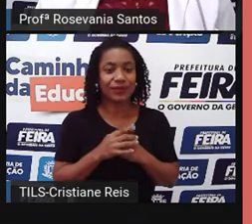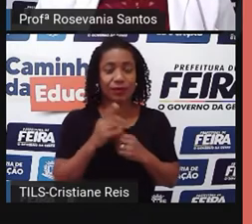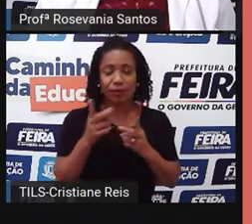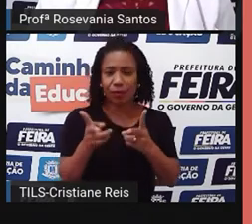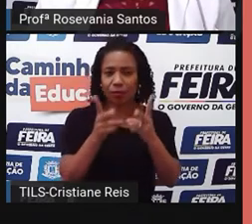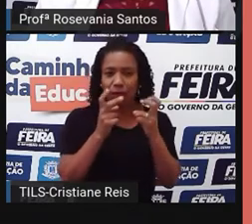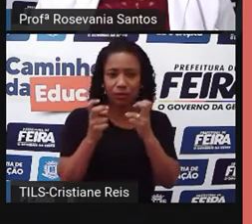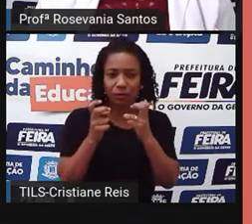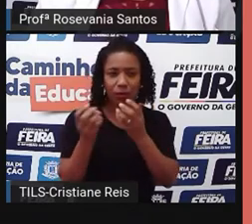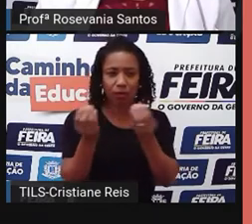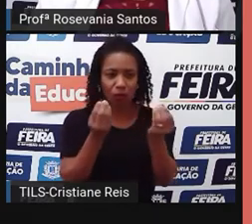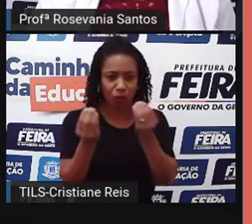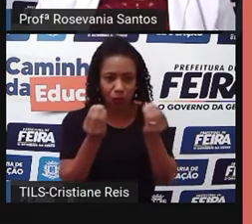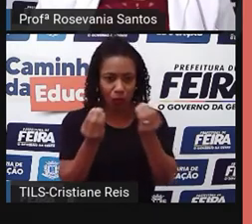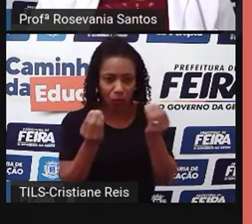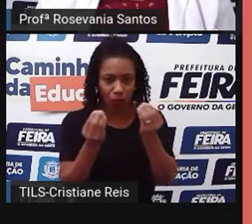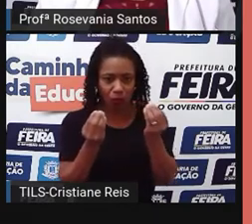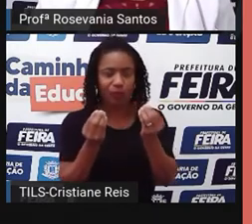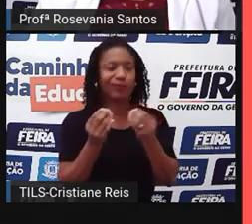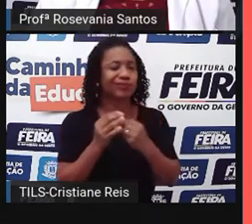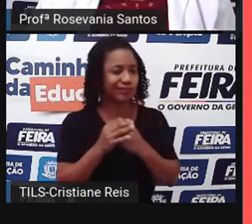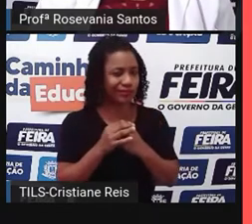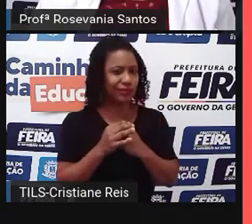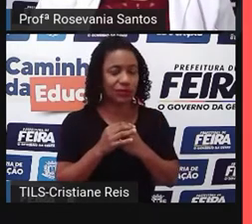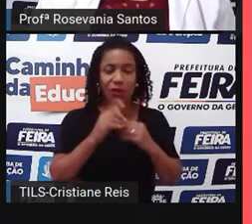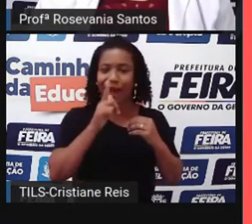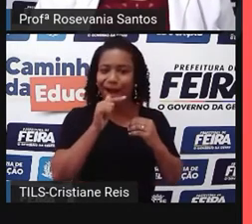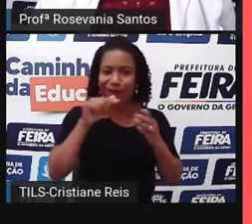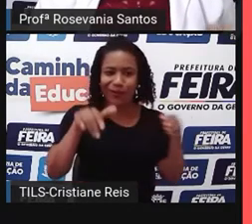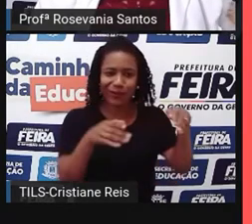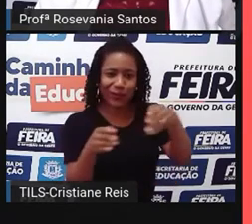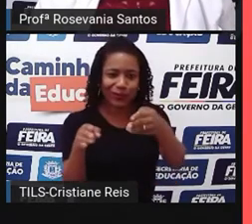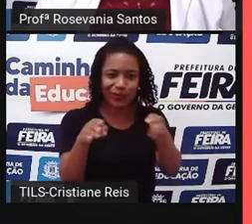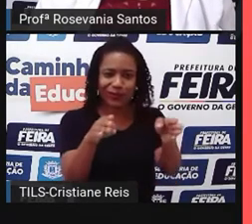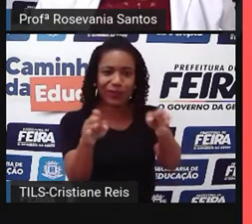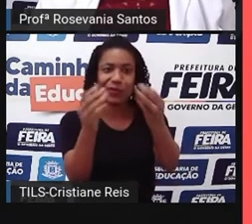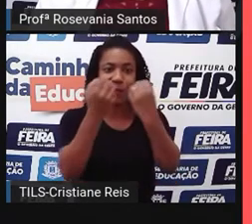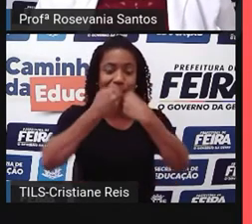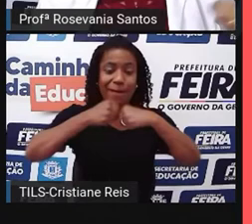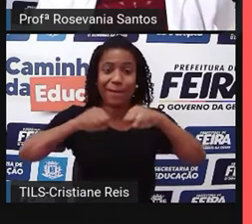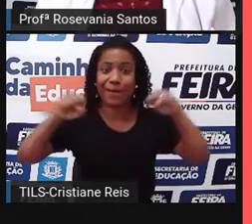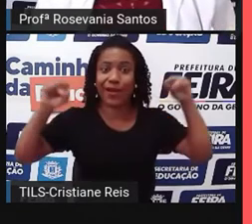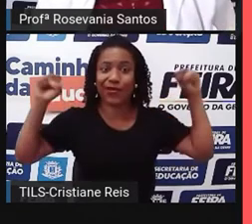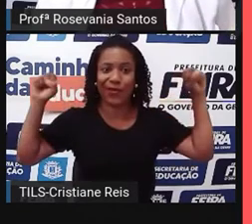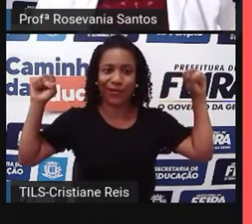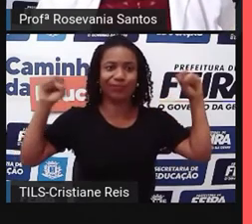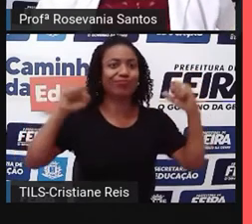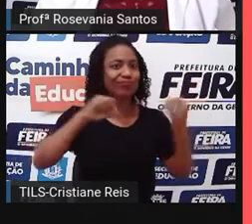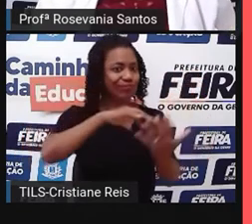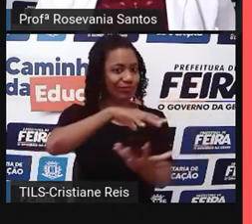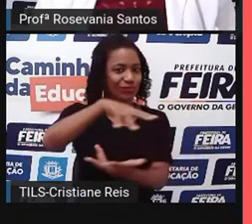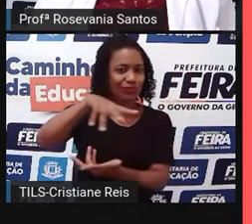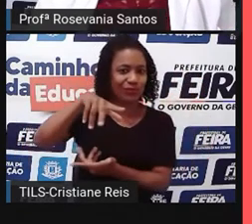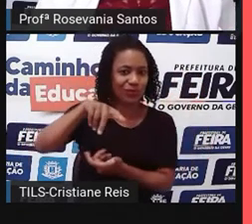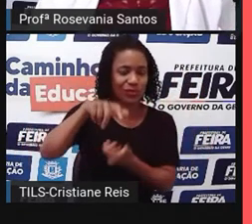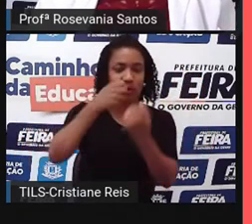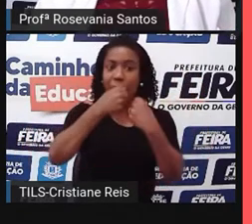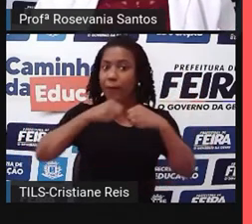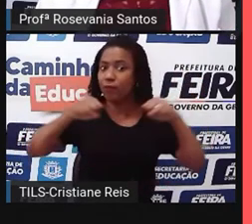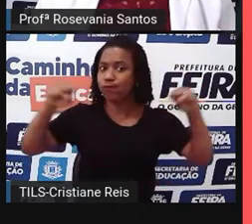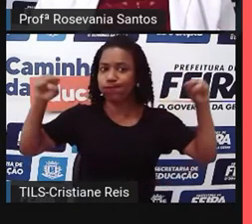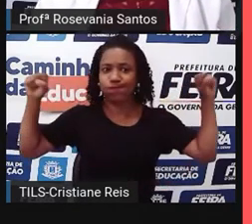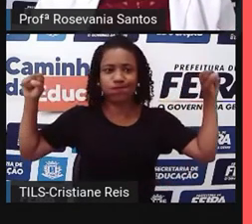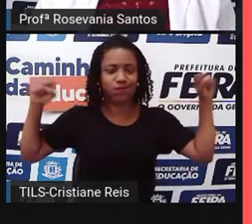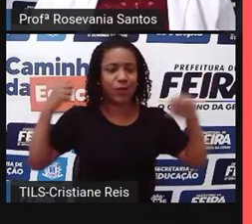perceber como é que é. E esse rio, extremamente imponente, é considerado o maior do mundo em volume de água em extensão. outra